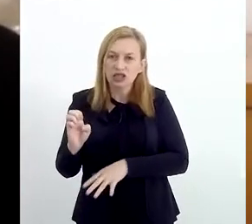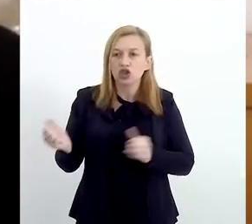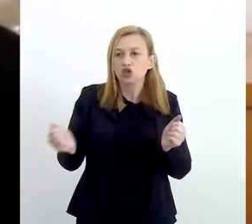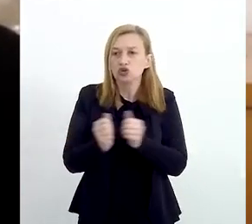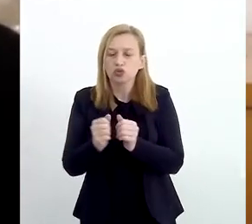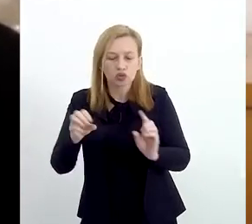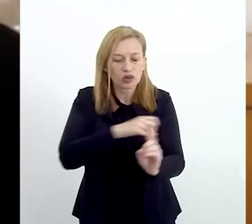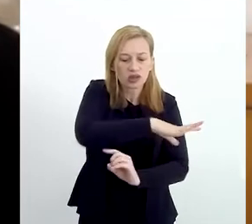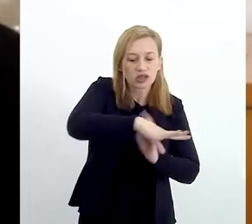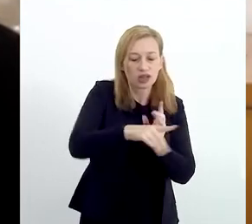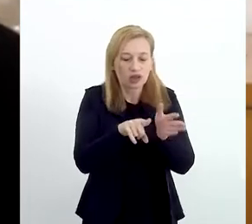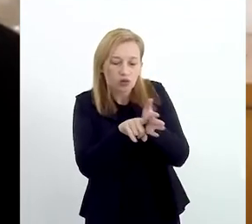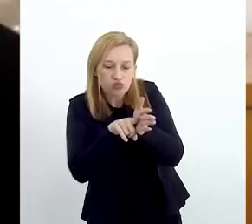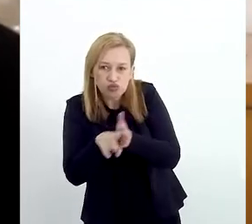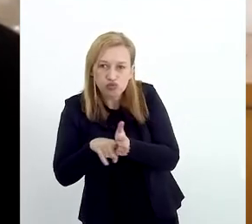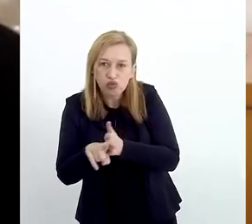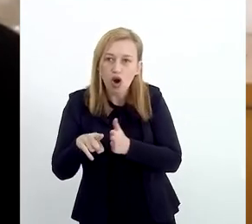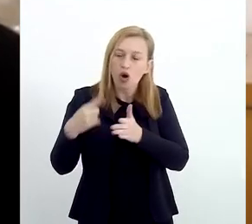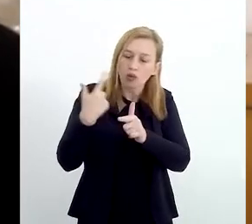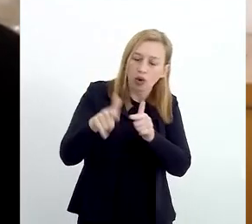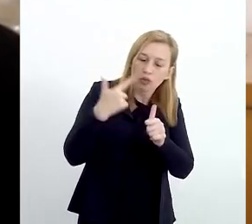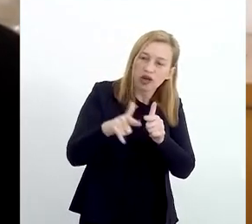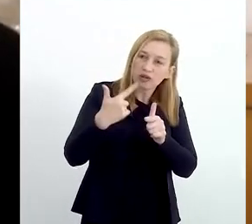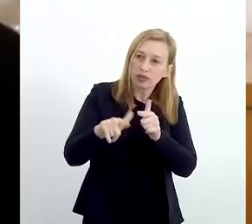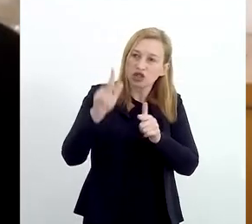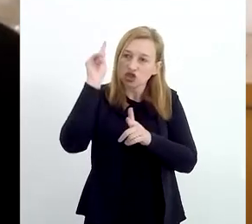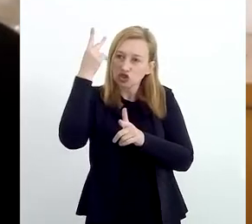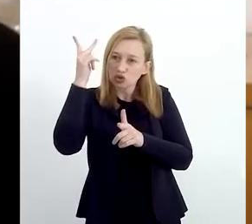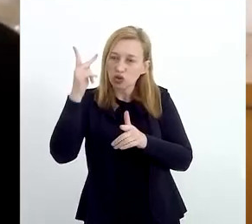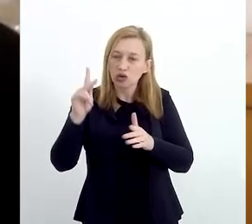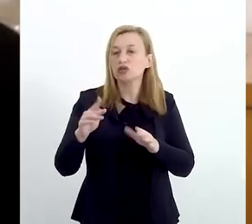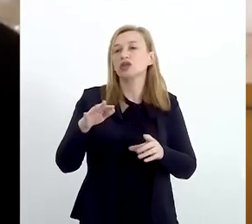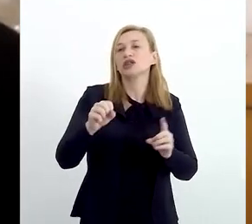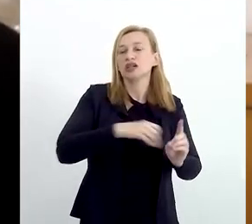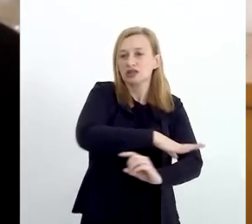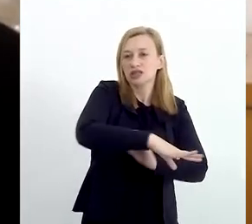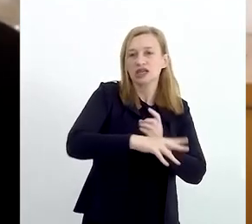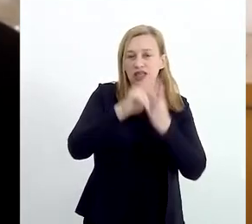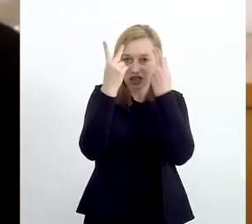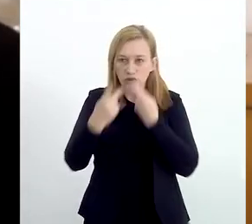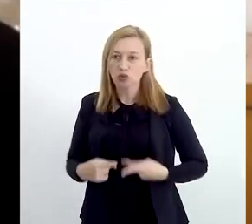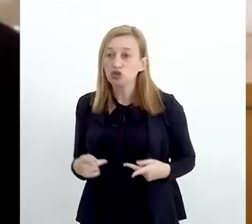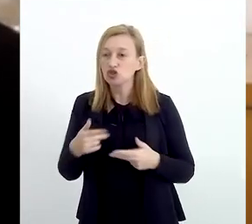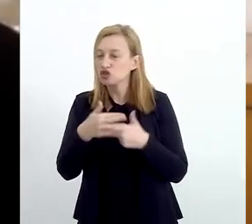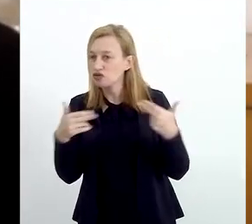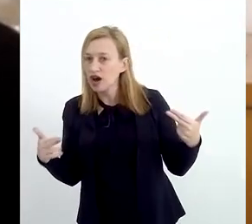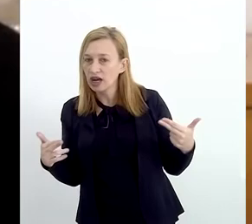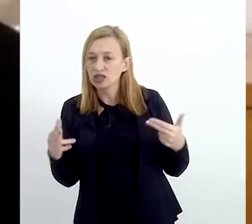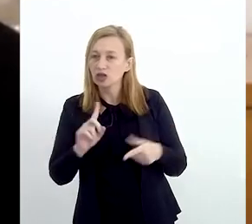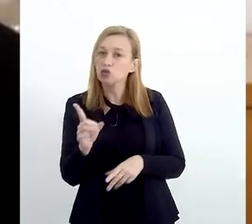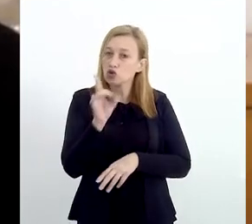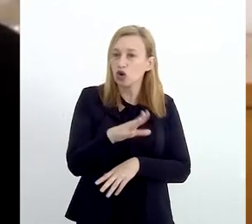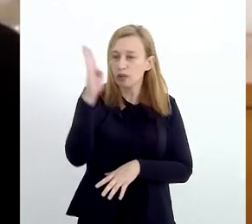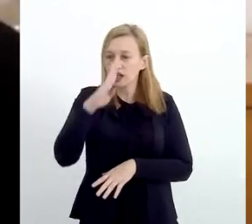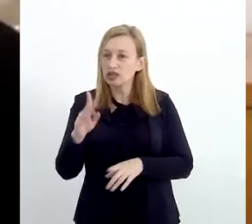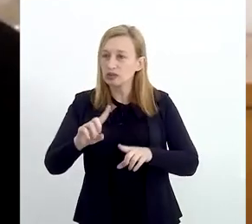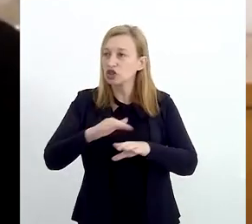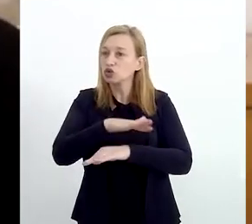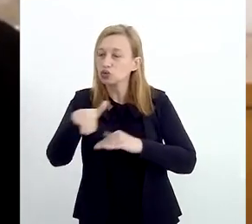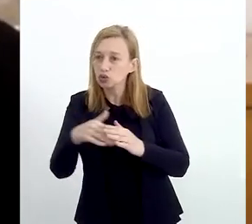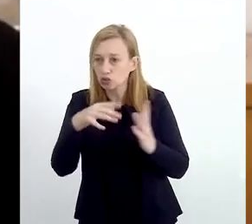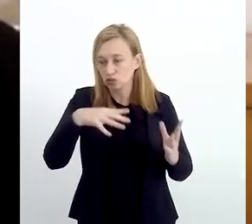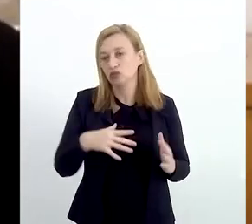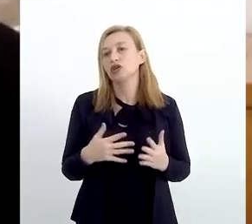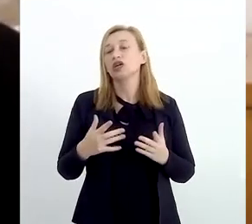sociedade. E ali, ao analisar um problema histórico da sociedade humana, aliás, de muitas sociedades, não é só do Brasil,